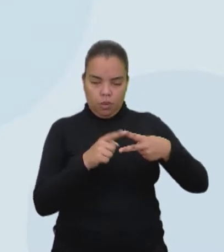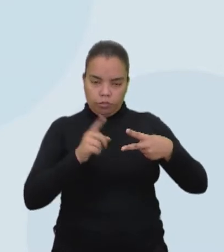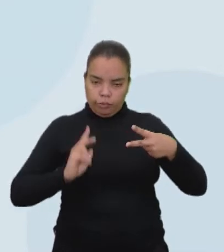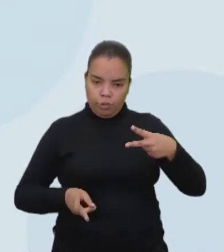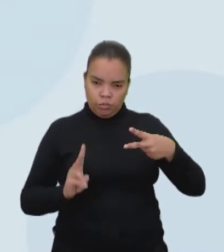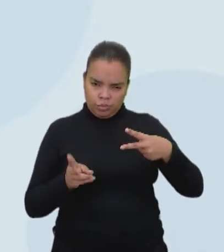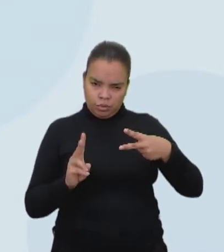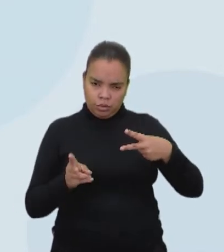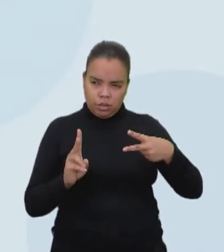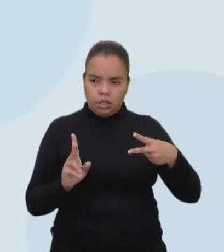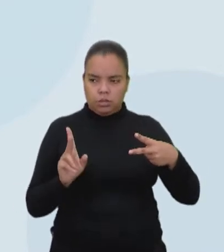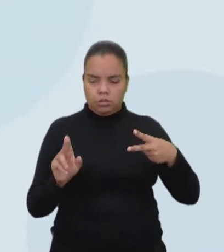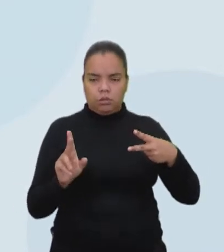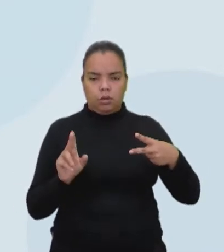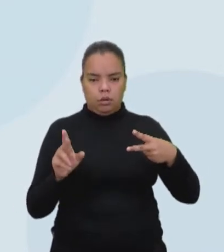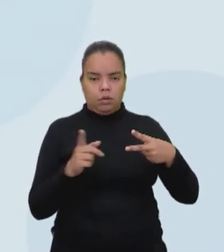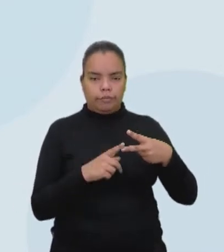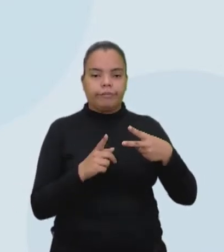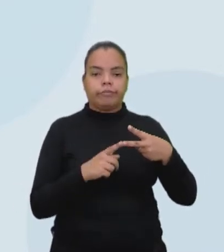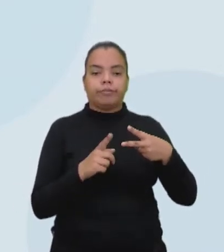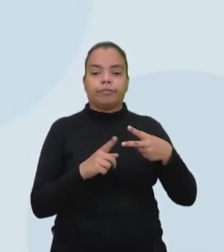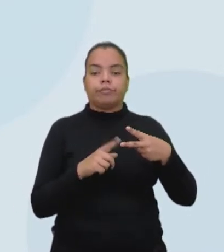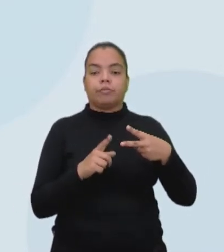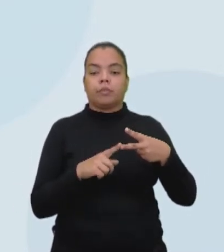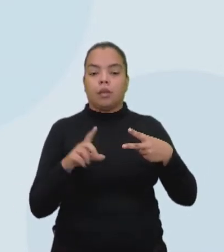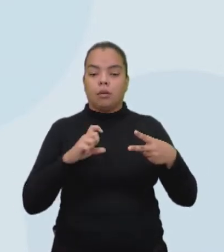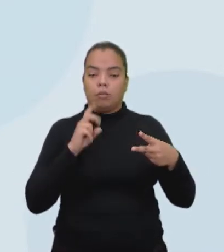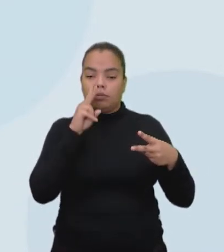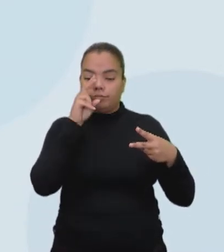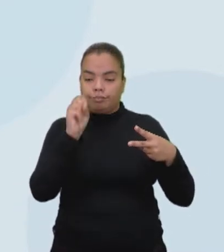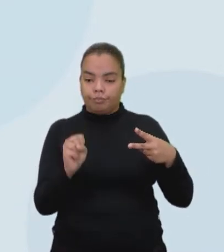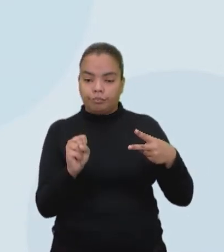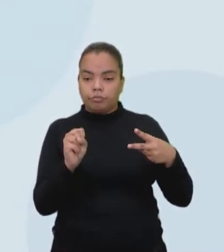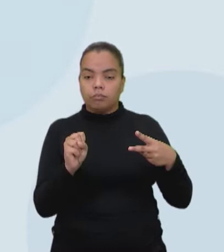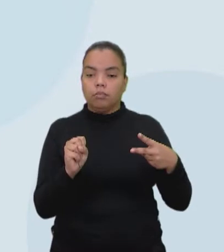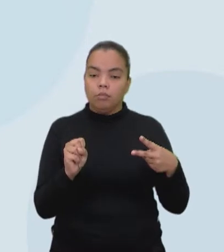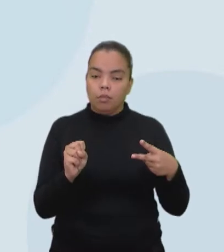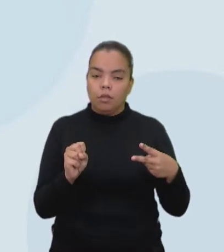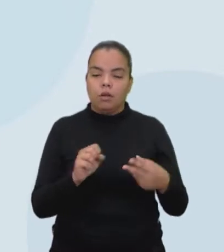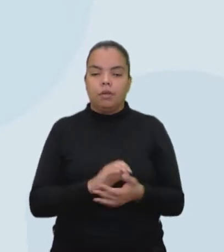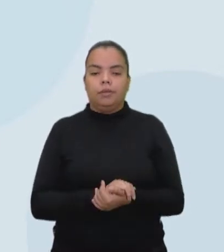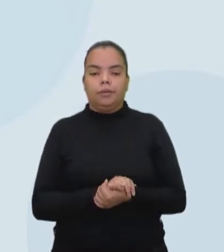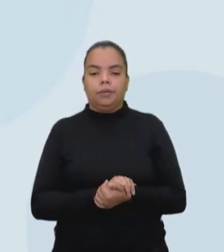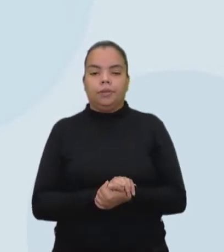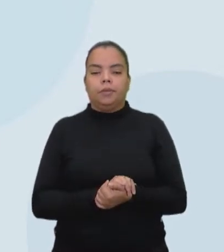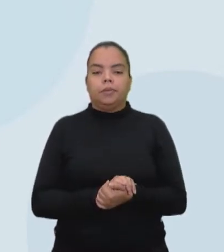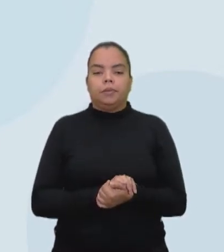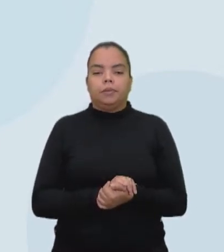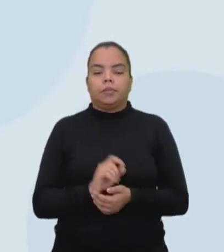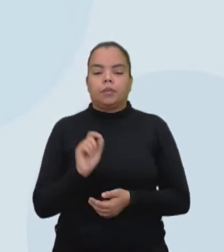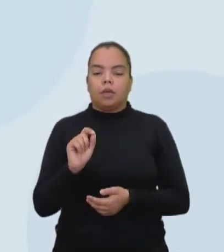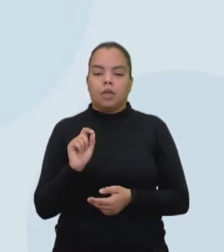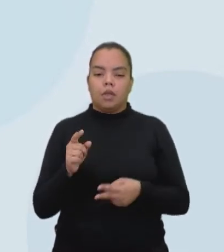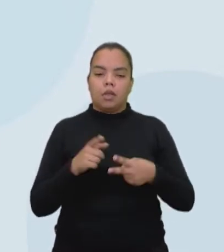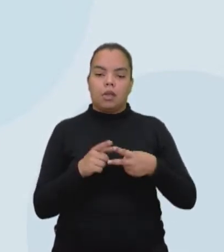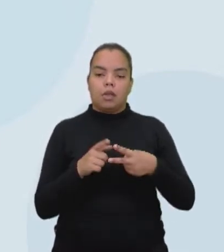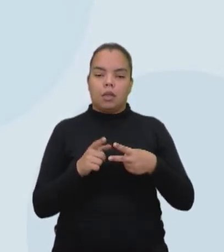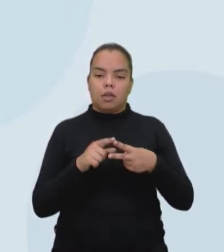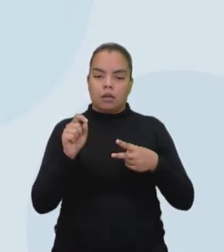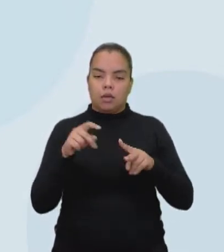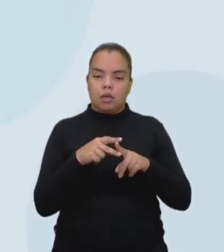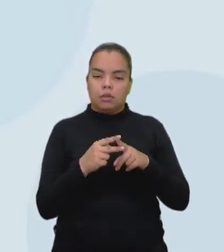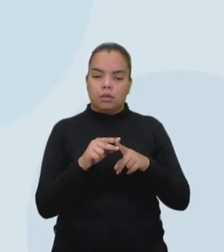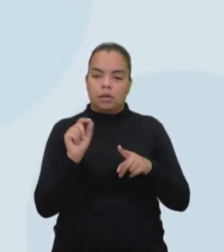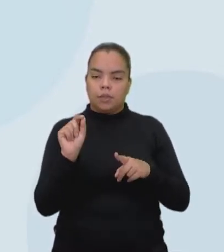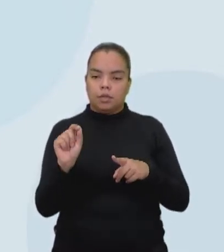até então é humana. Que até então é humana. E aí a gente tem também o capital constante. Que são as ferramentas,